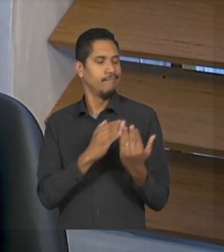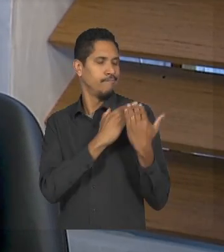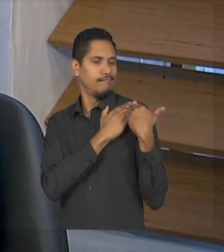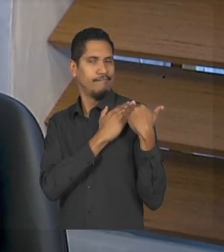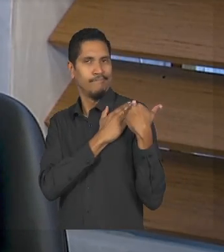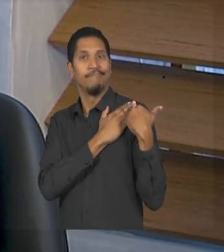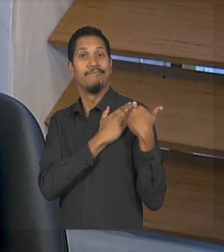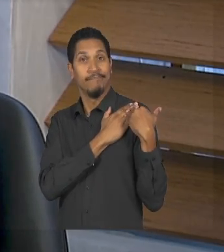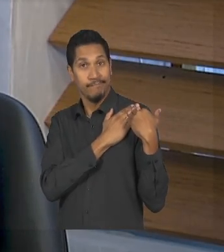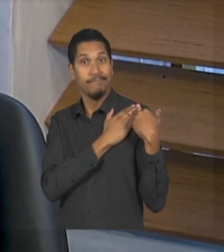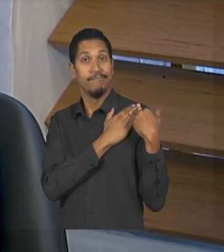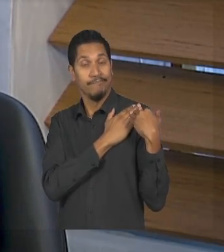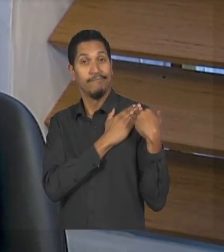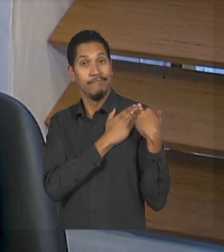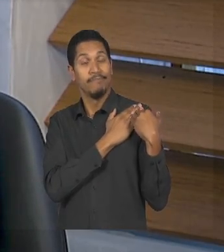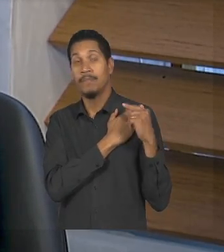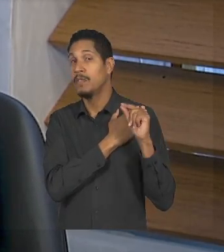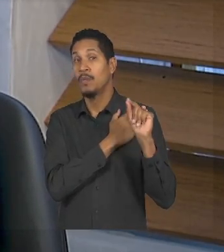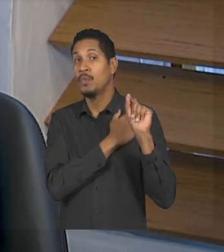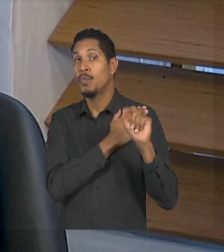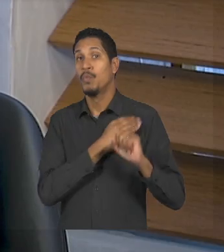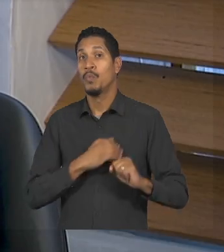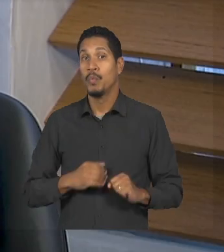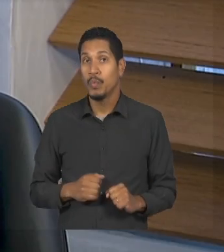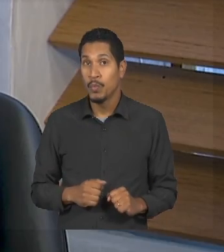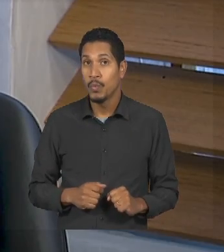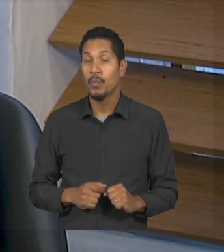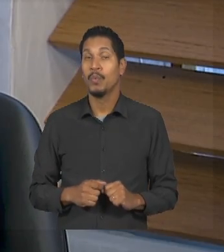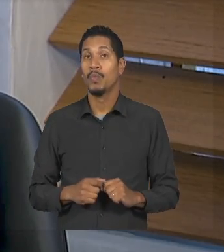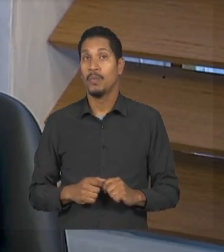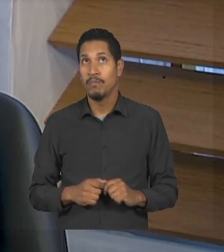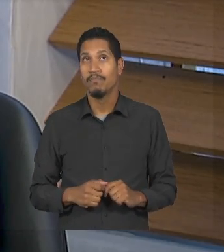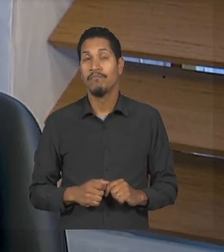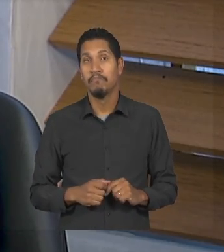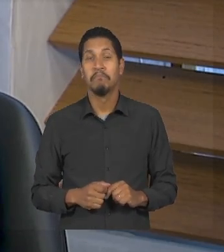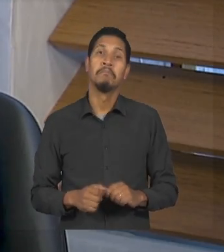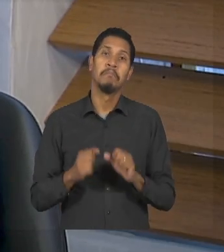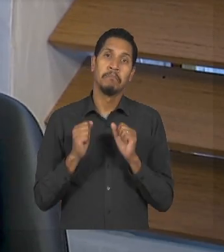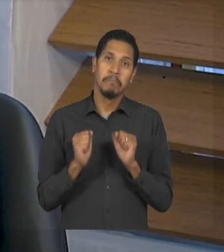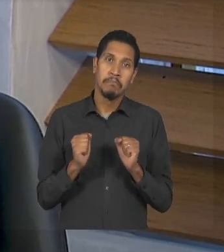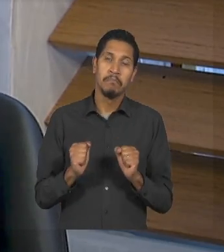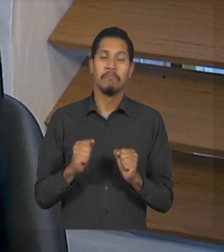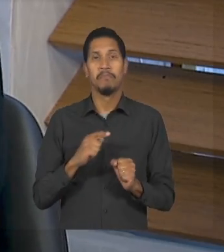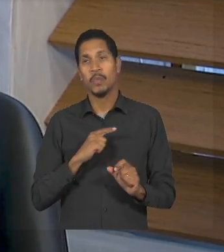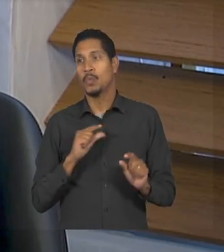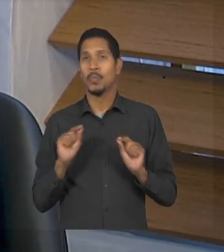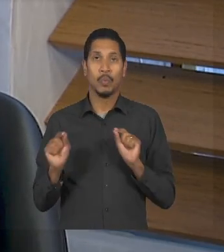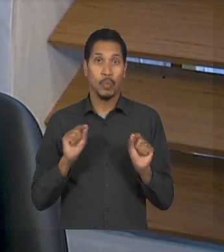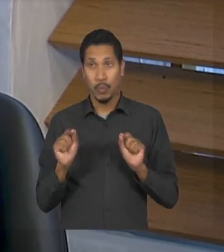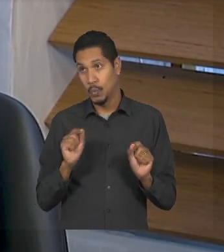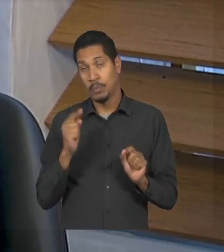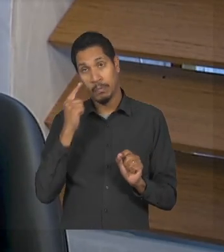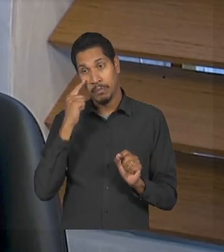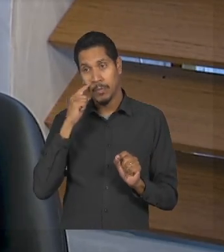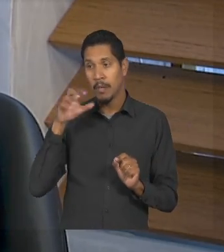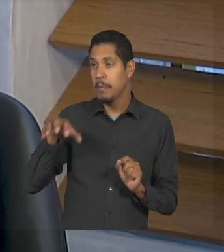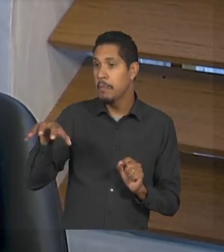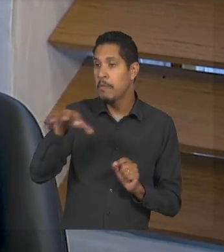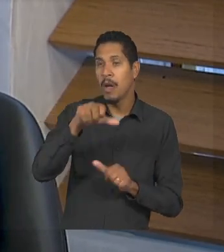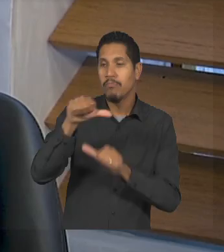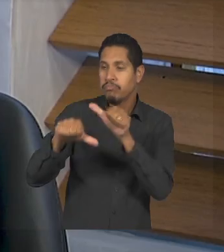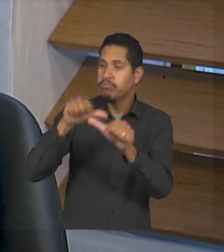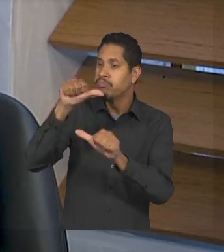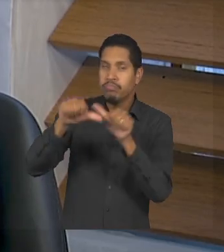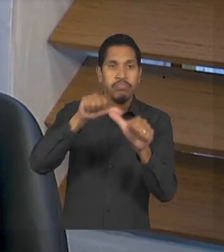até é que pode fazer com que os meios sejam transformados é que